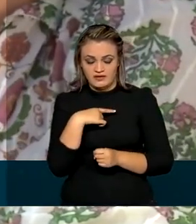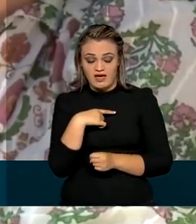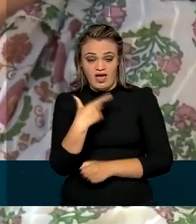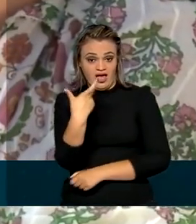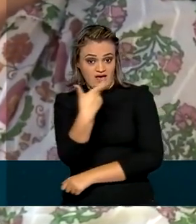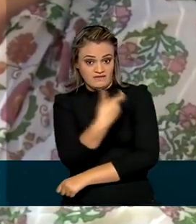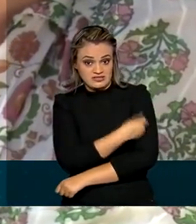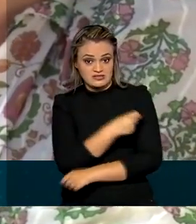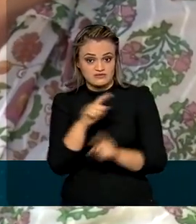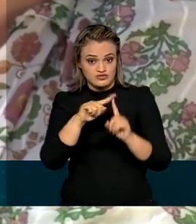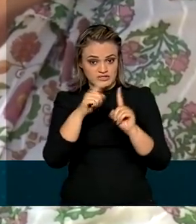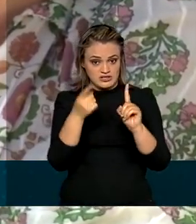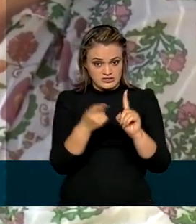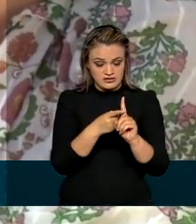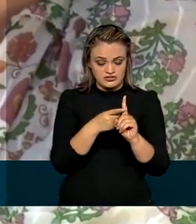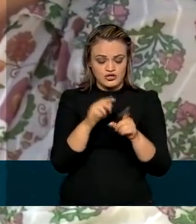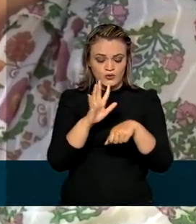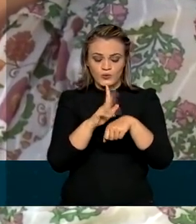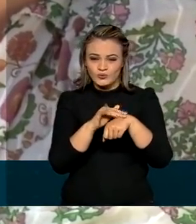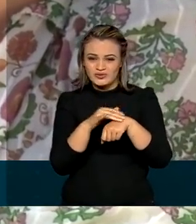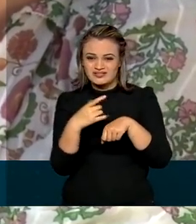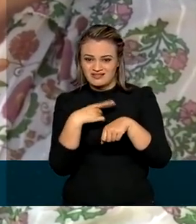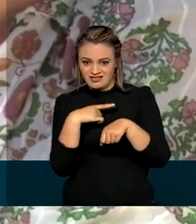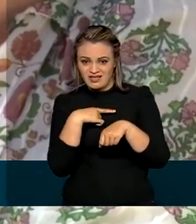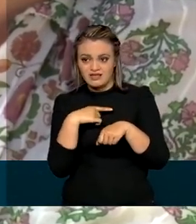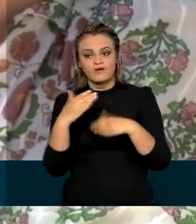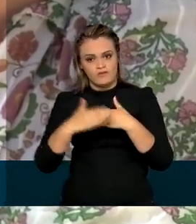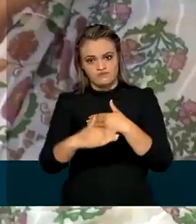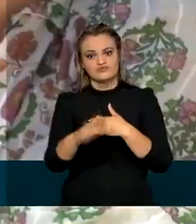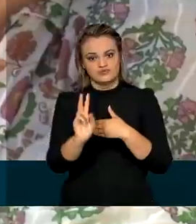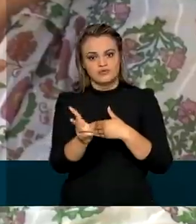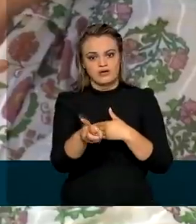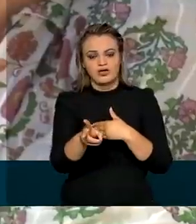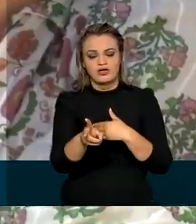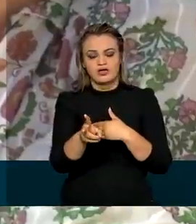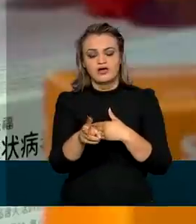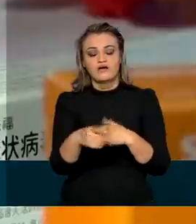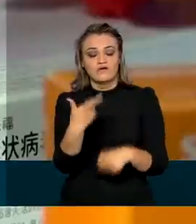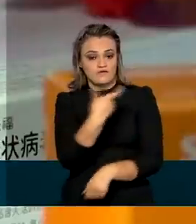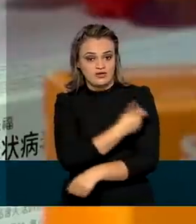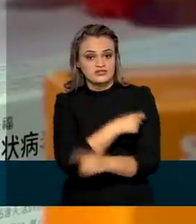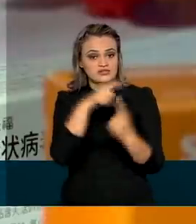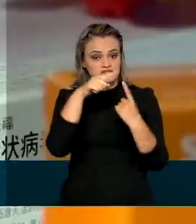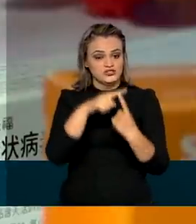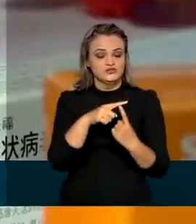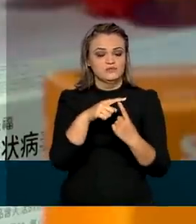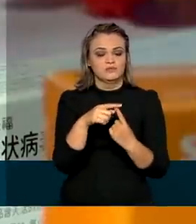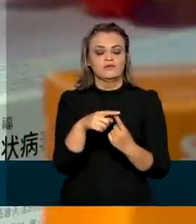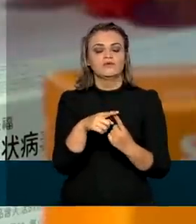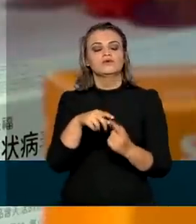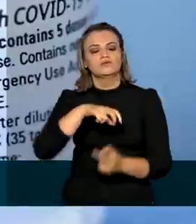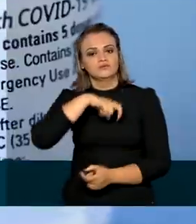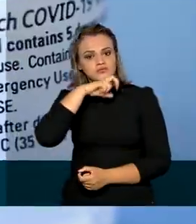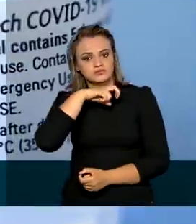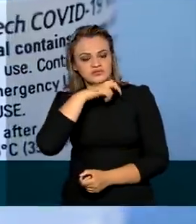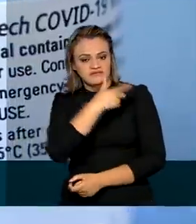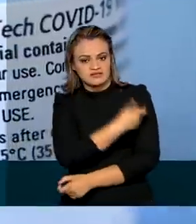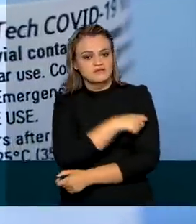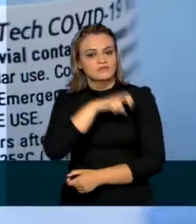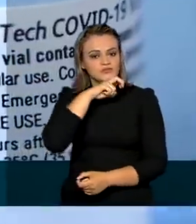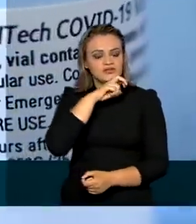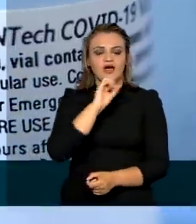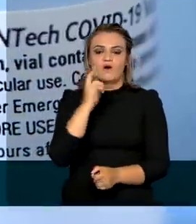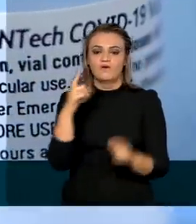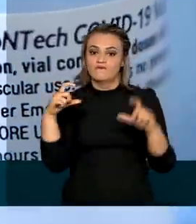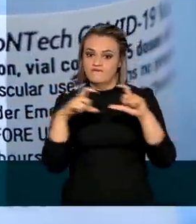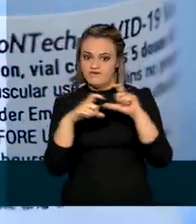vacinação de gestantes com comorbidades deve prosseguir, com o imunizante da Sinovac, Butantan e da Pfizer.